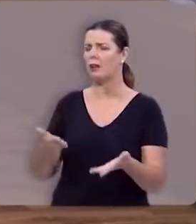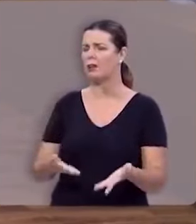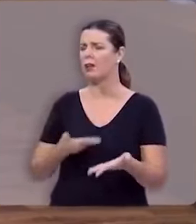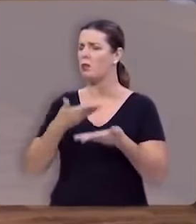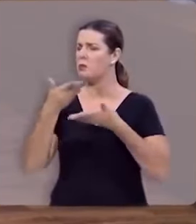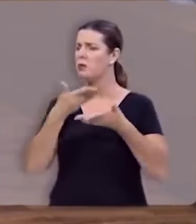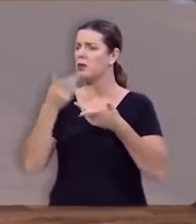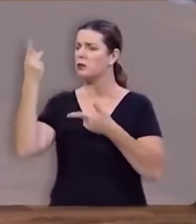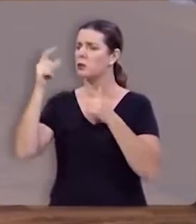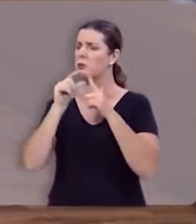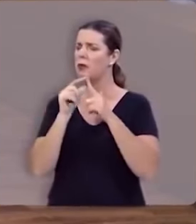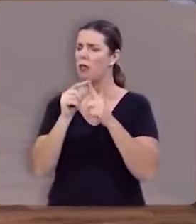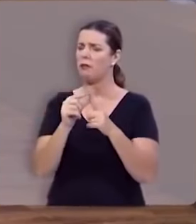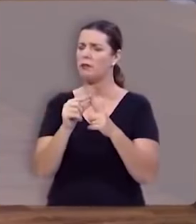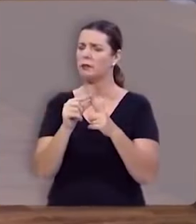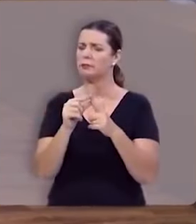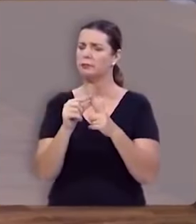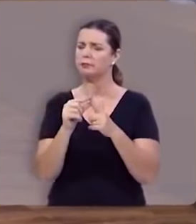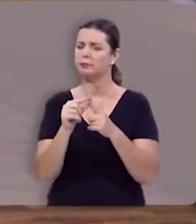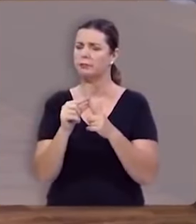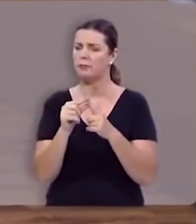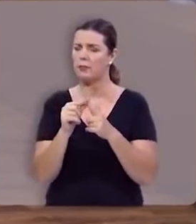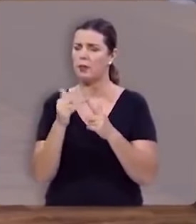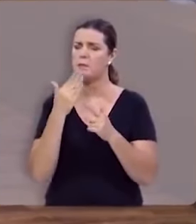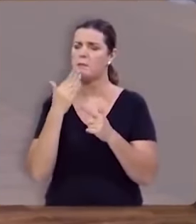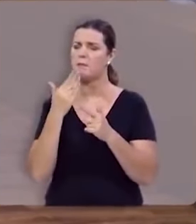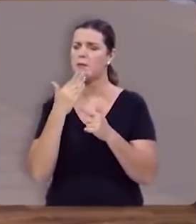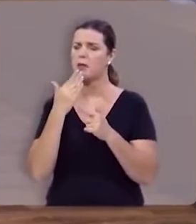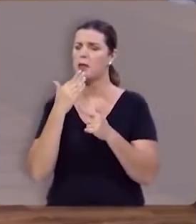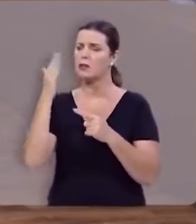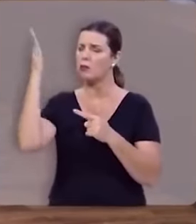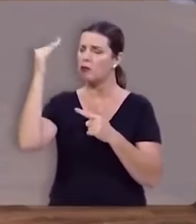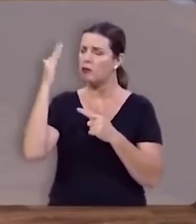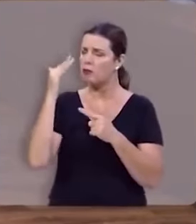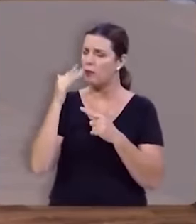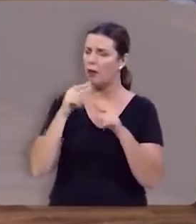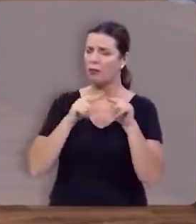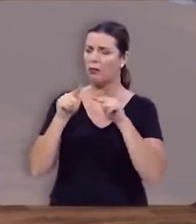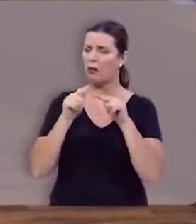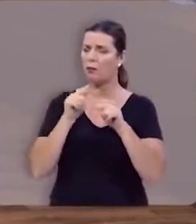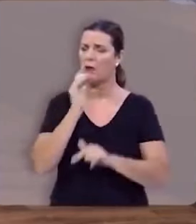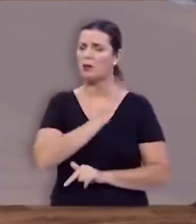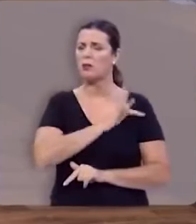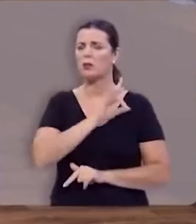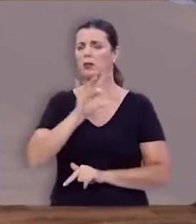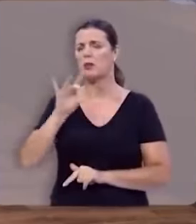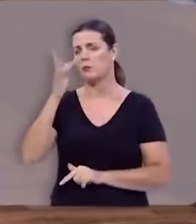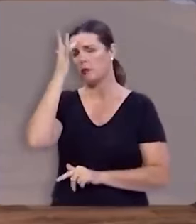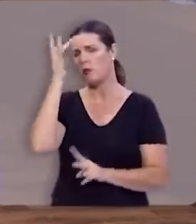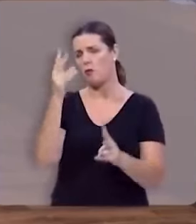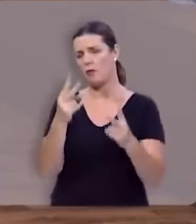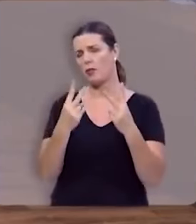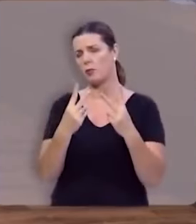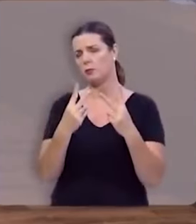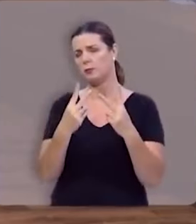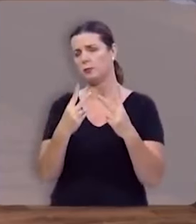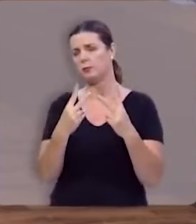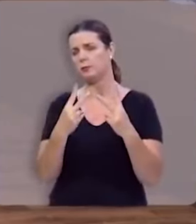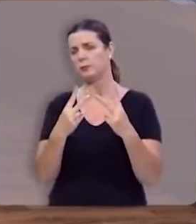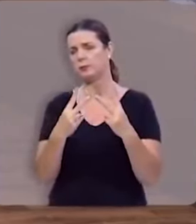compartilhando a tua palavra e eu te peço que tu apliques esta palavra ao coração daqueles que estão nos assistindo